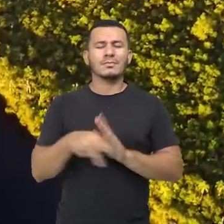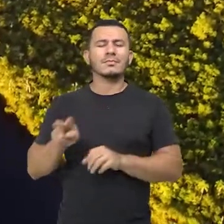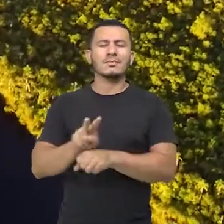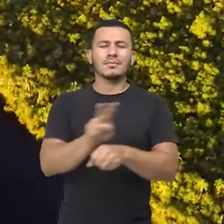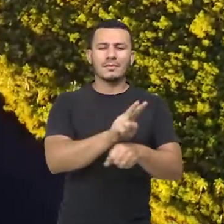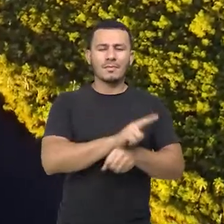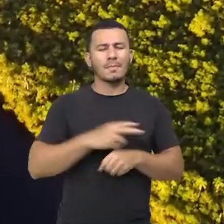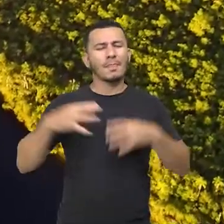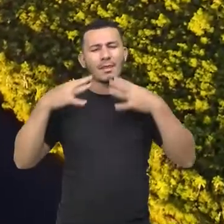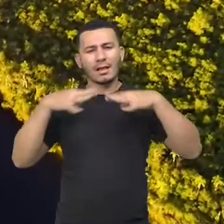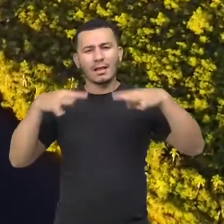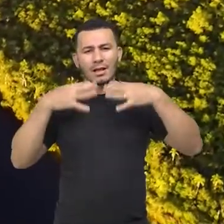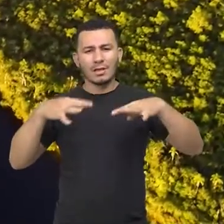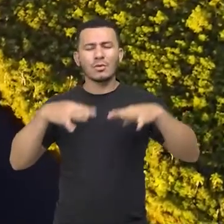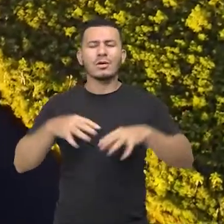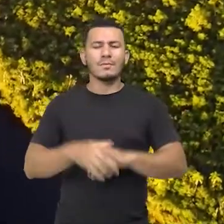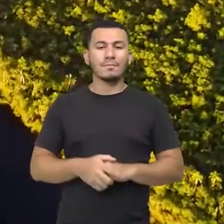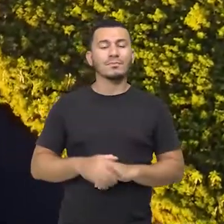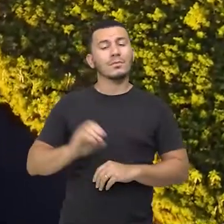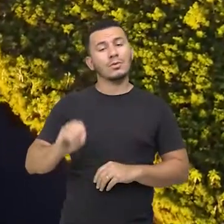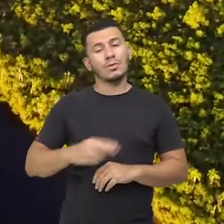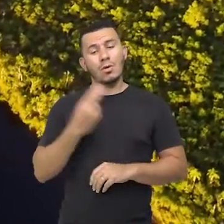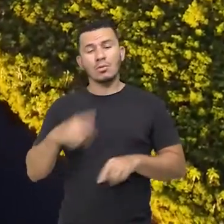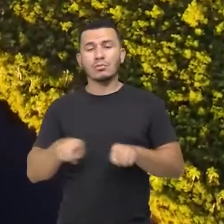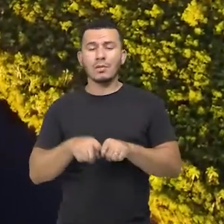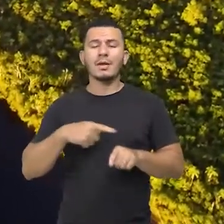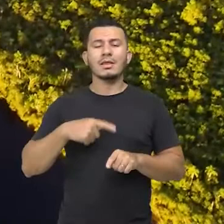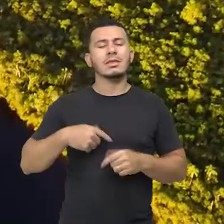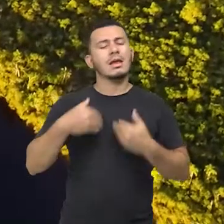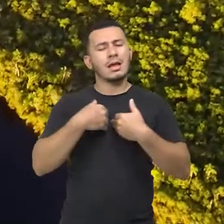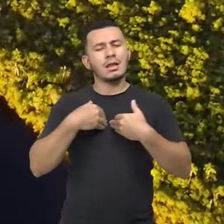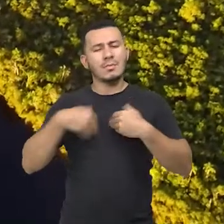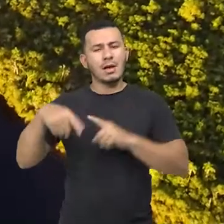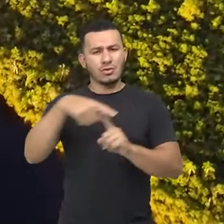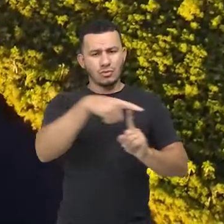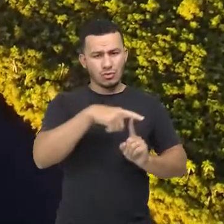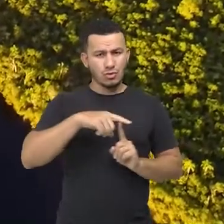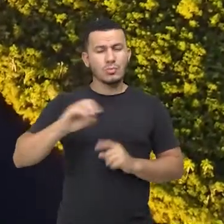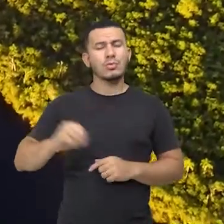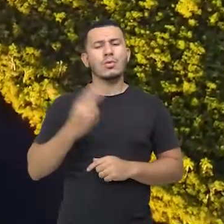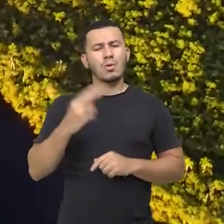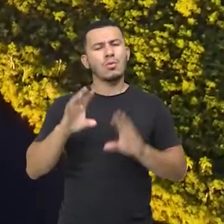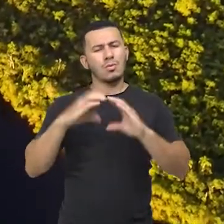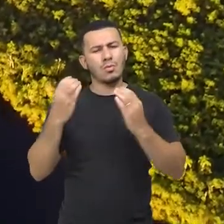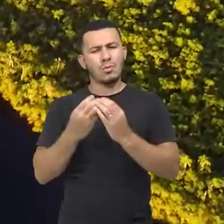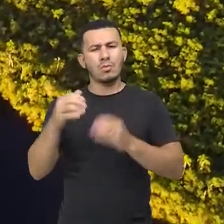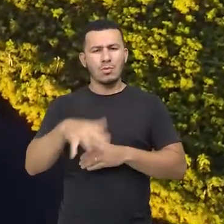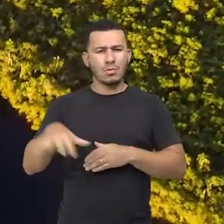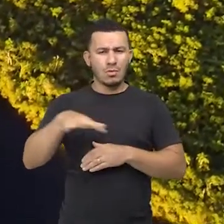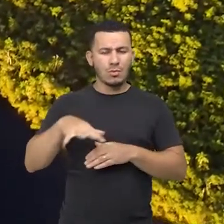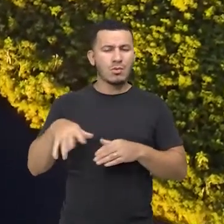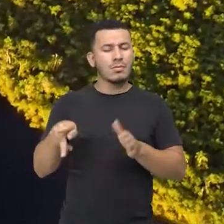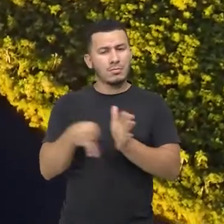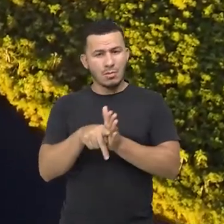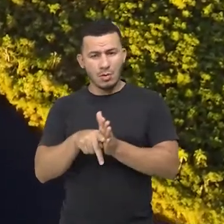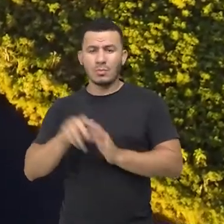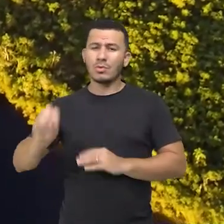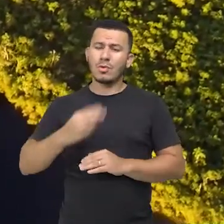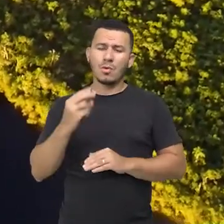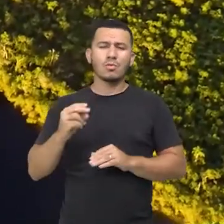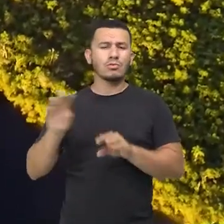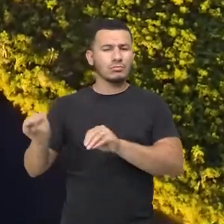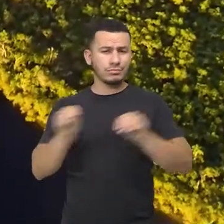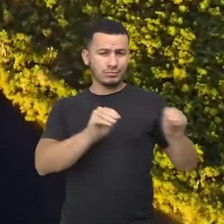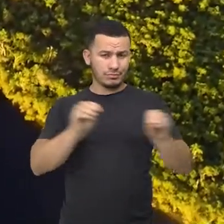naturais necessários à existência ou à reprodução de espécies ou comunidades da flora local e da fauna residente ou migratória.